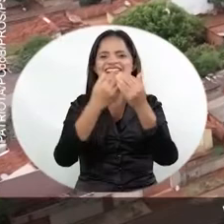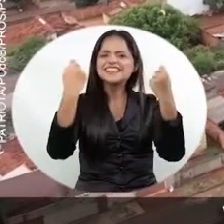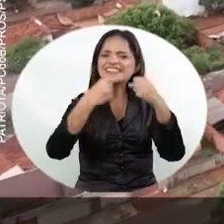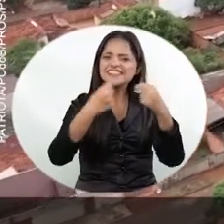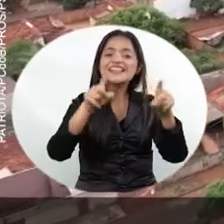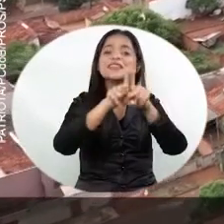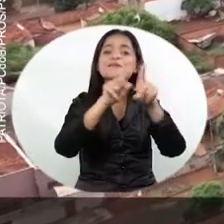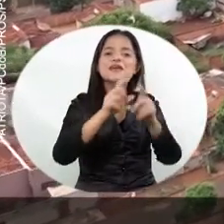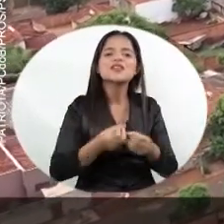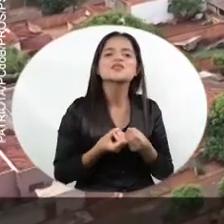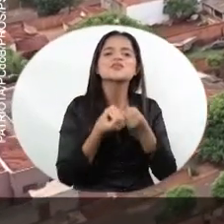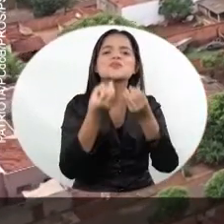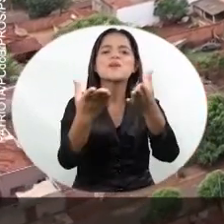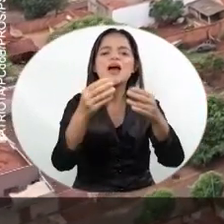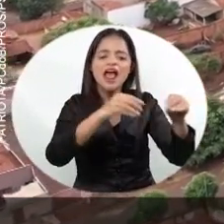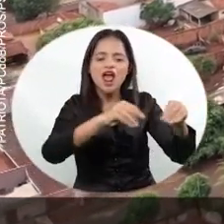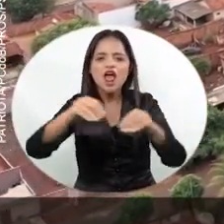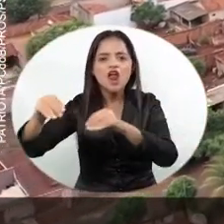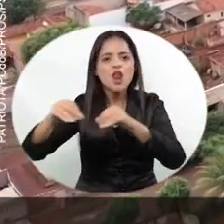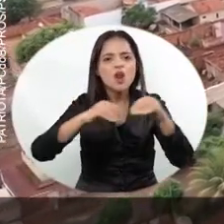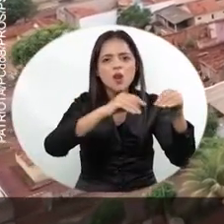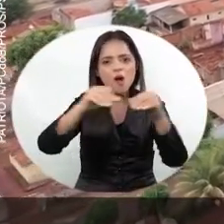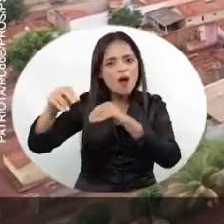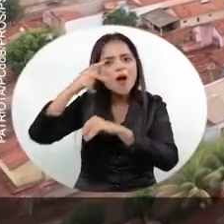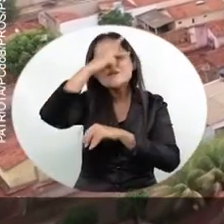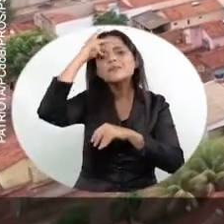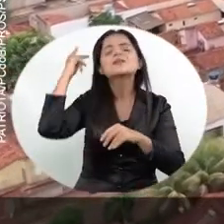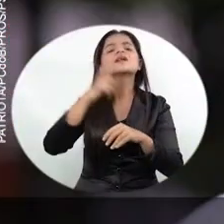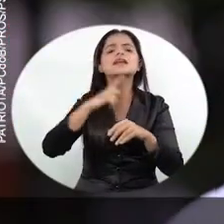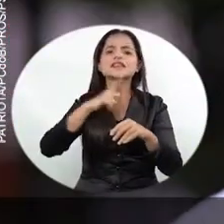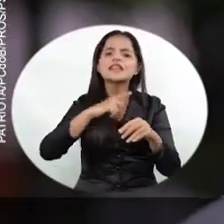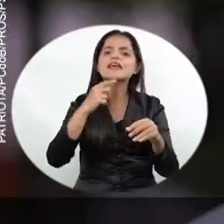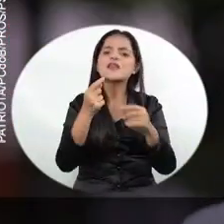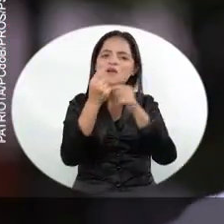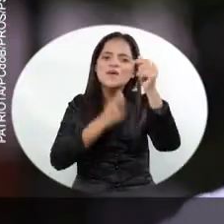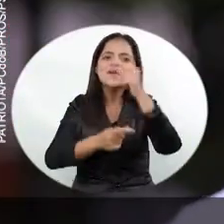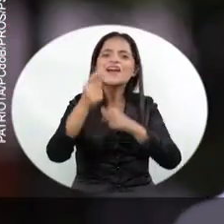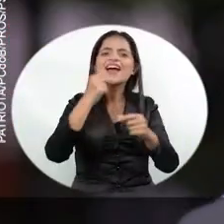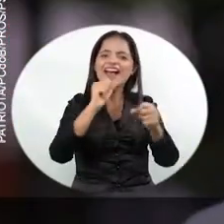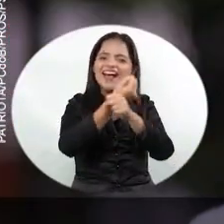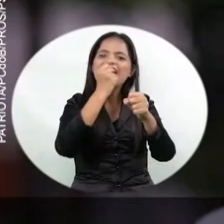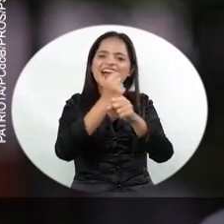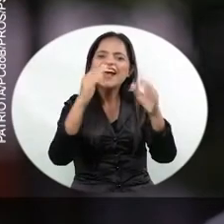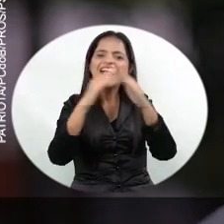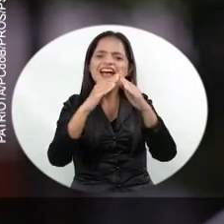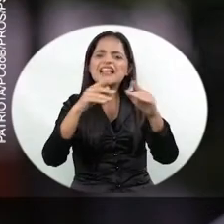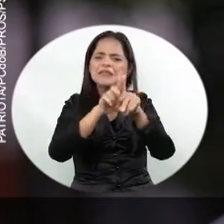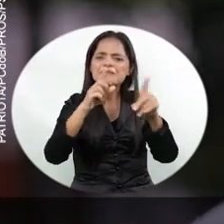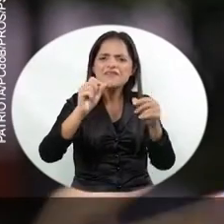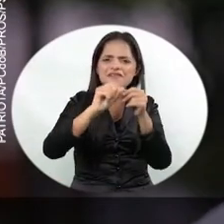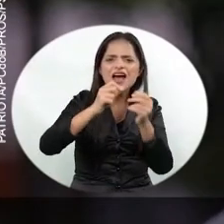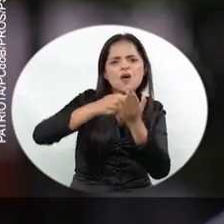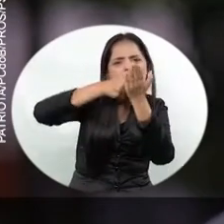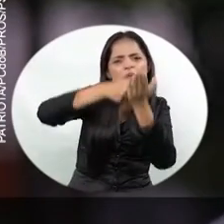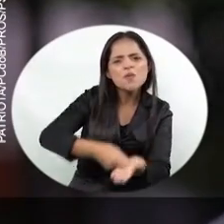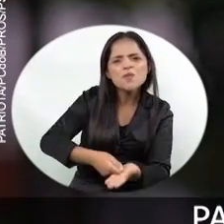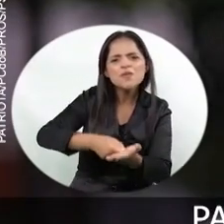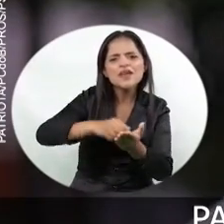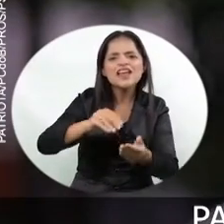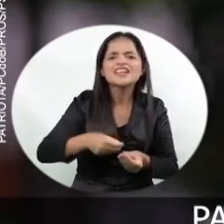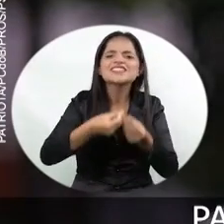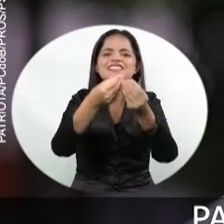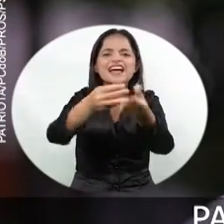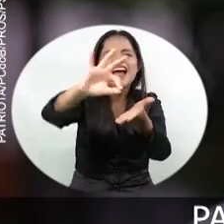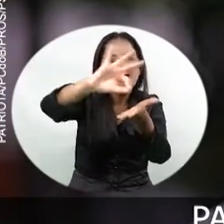de lotes para aqueles que têm condição de construir a sua casa. E também faço compromisso de entregar as escrituras